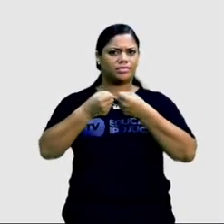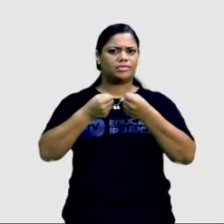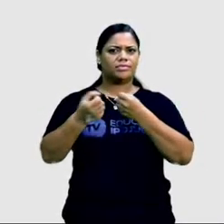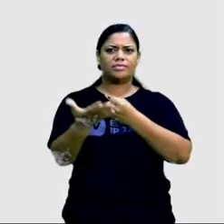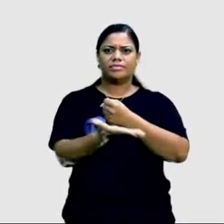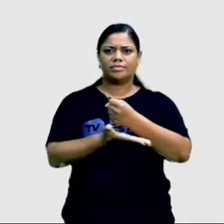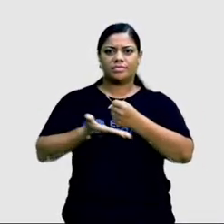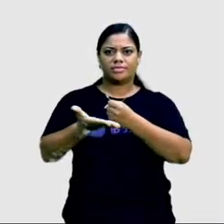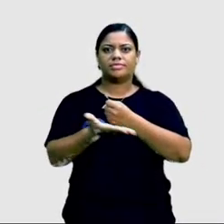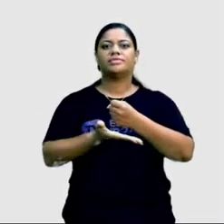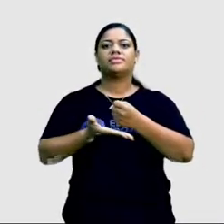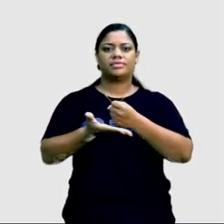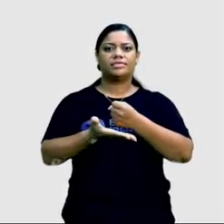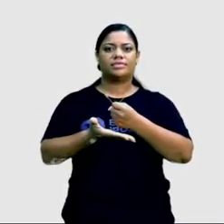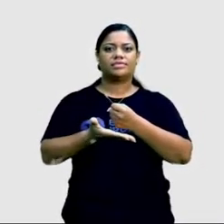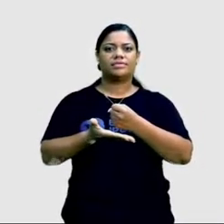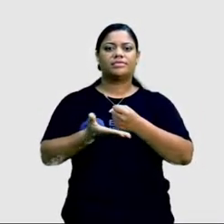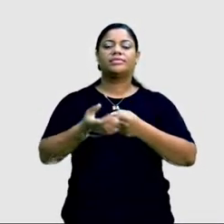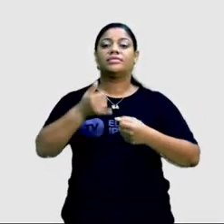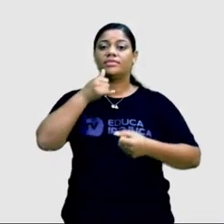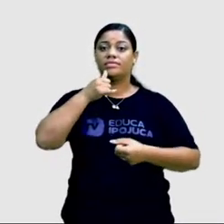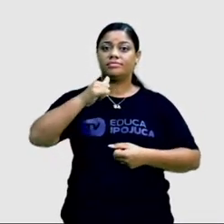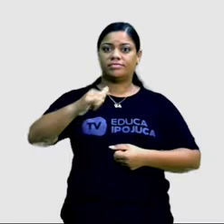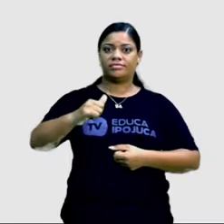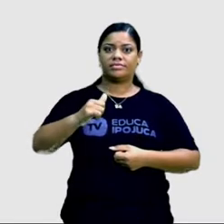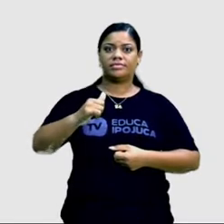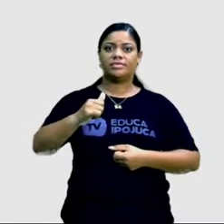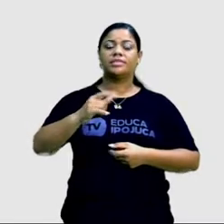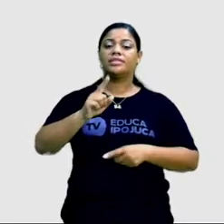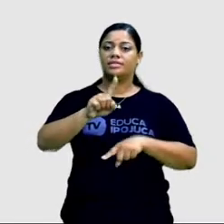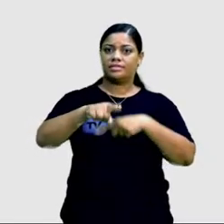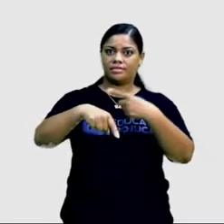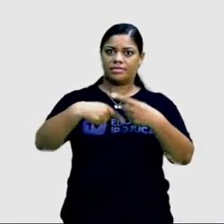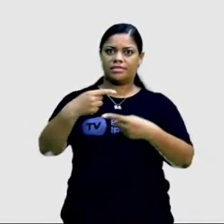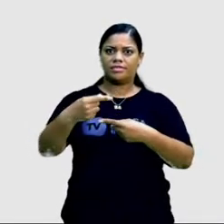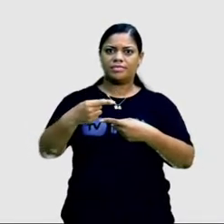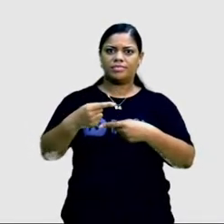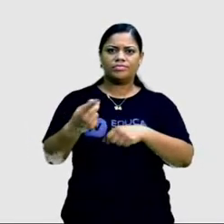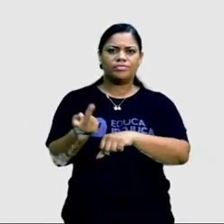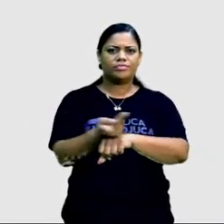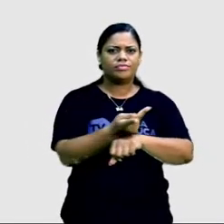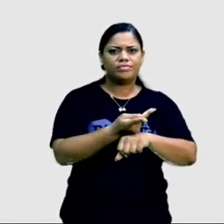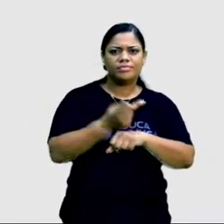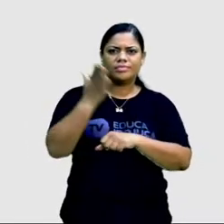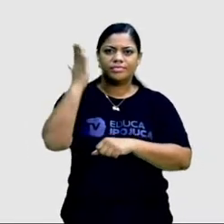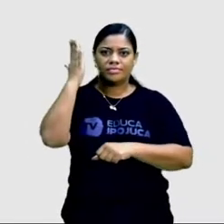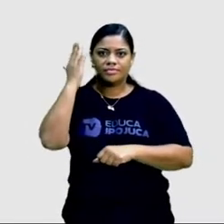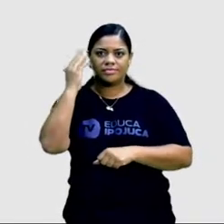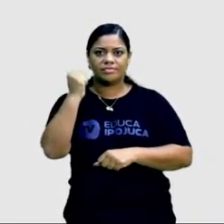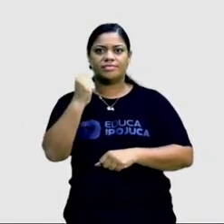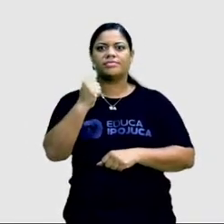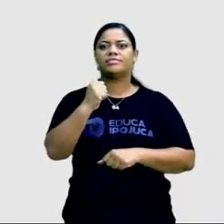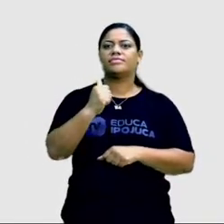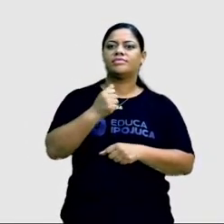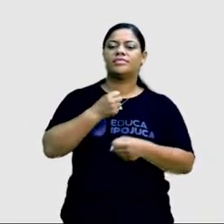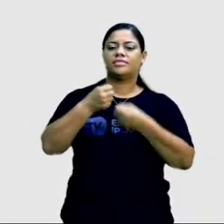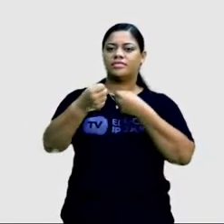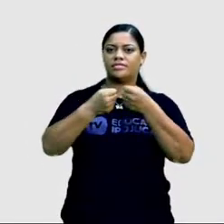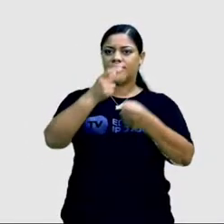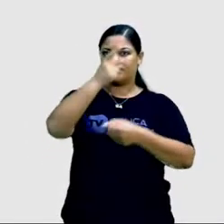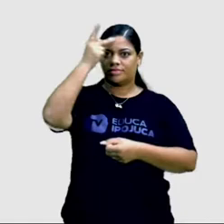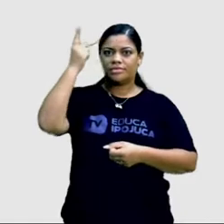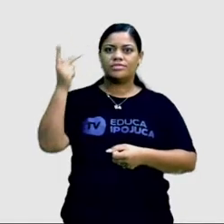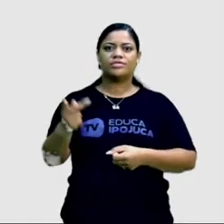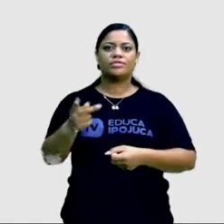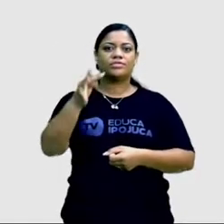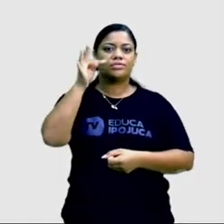baseadas em uma notícia. E a partir dela, o repórter vai apurar mais esses fatos, fazer entrevista, trazer